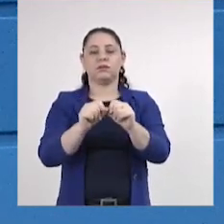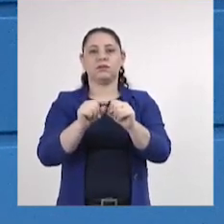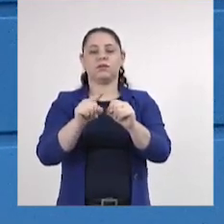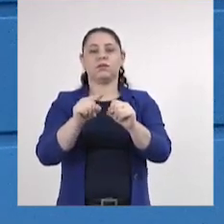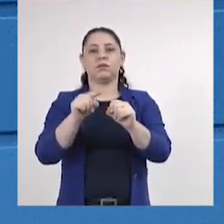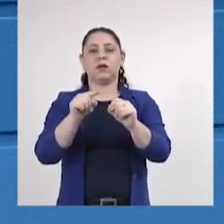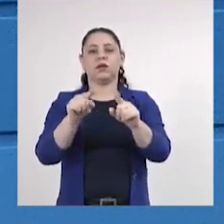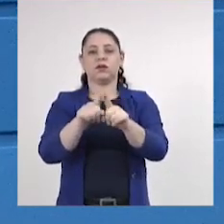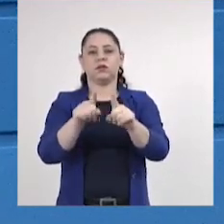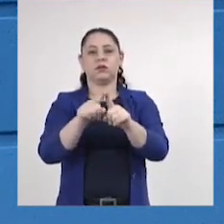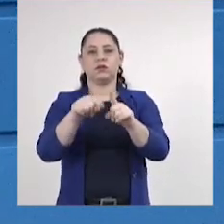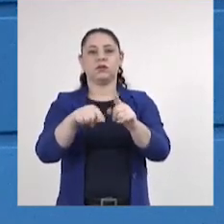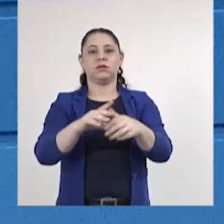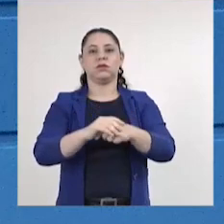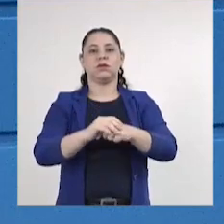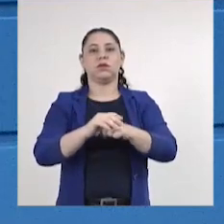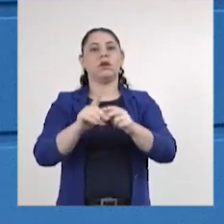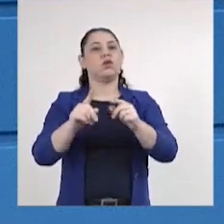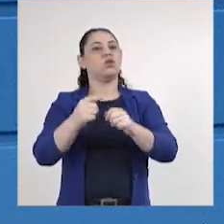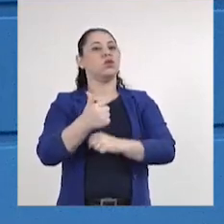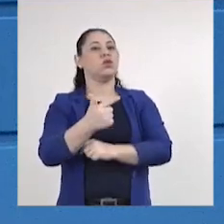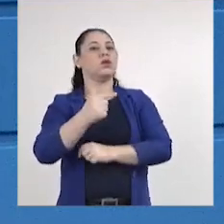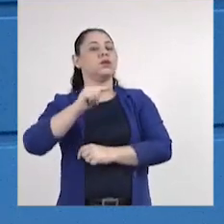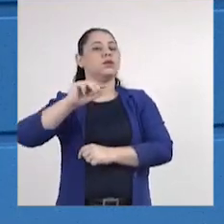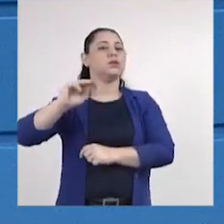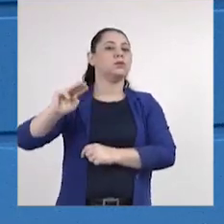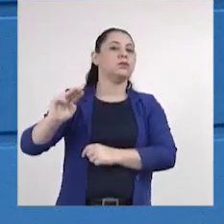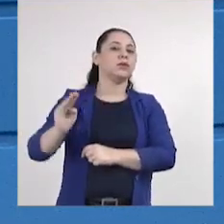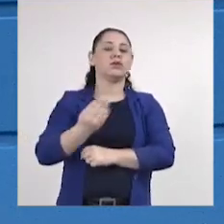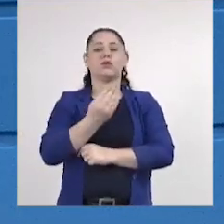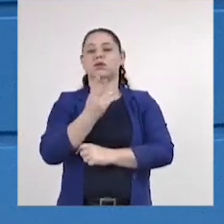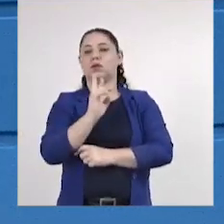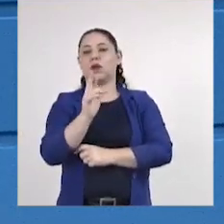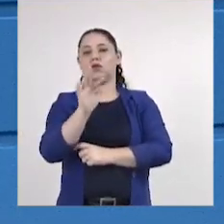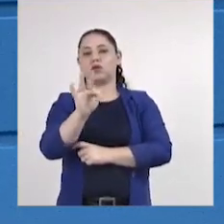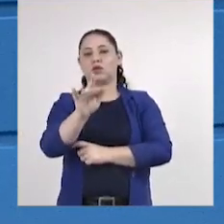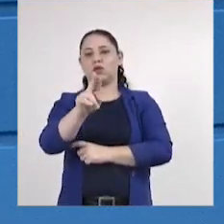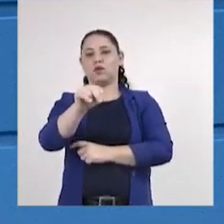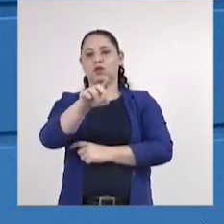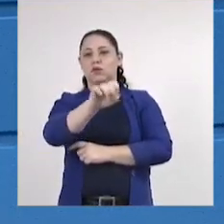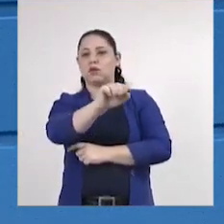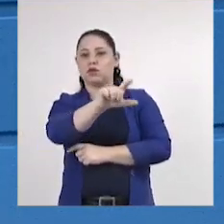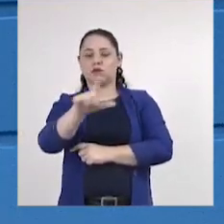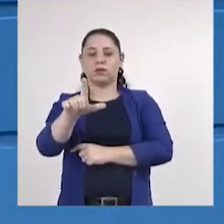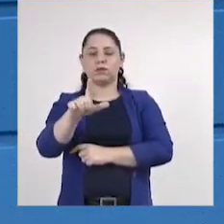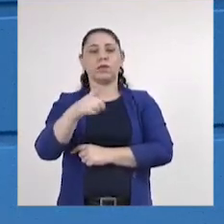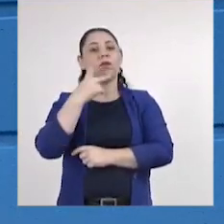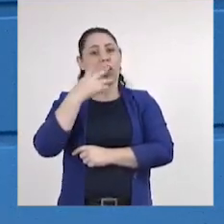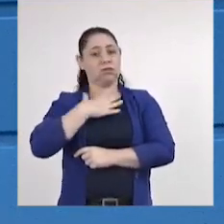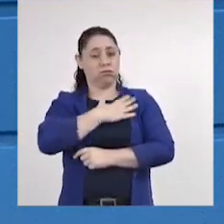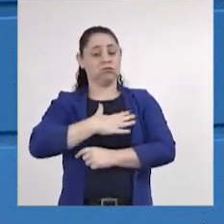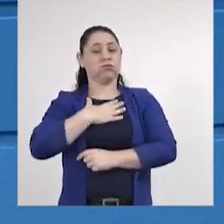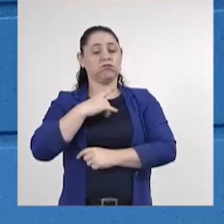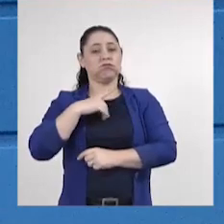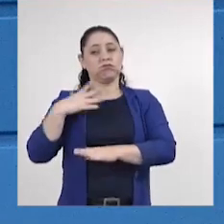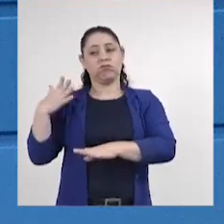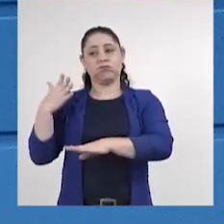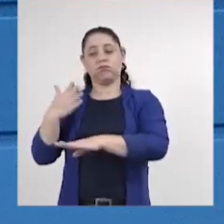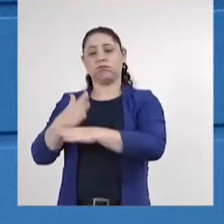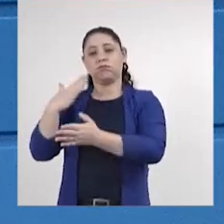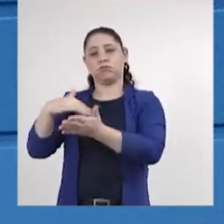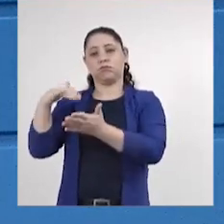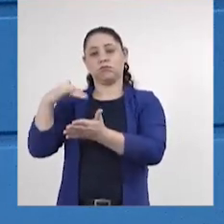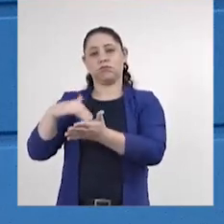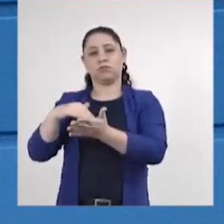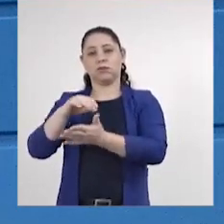desses quase 2 bilhões de reais que hoje nós temos do Fundersul. Quero dizer da minha satisfação, estive com o